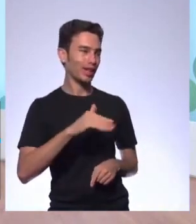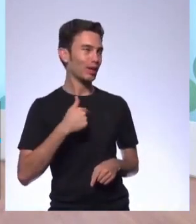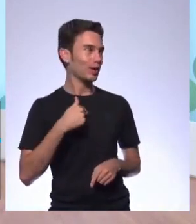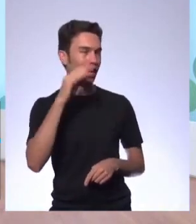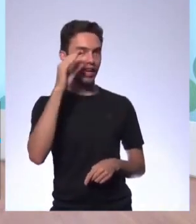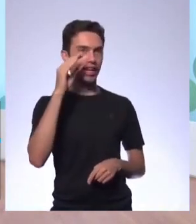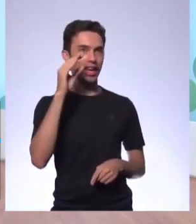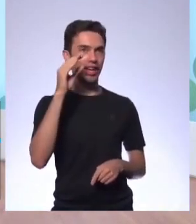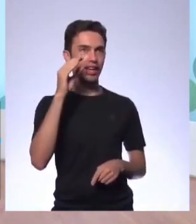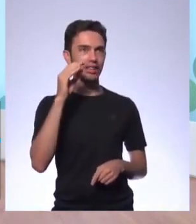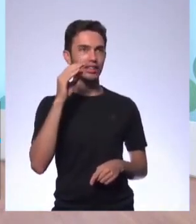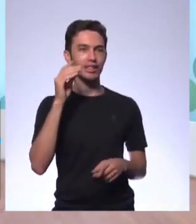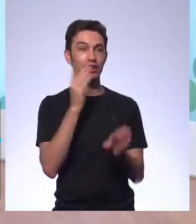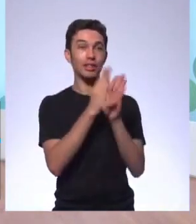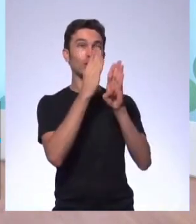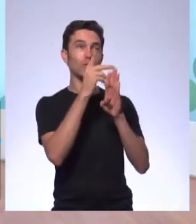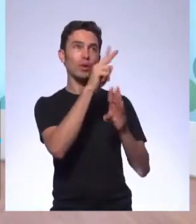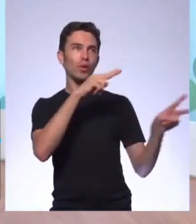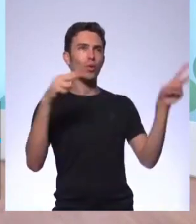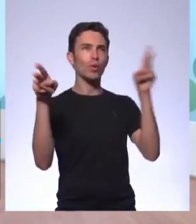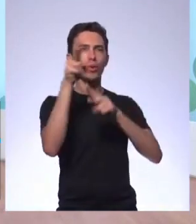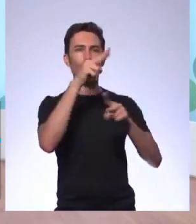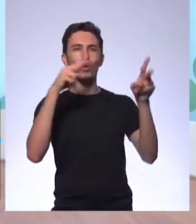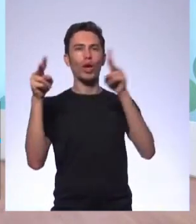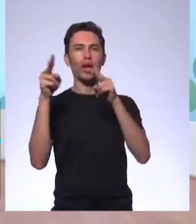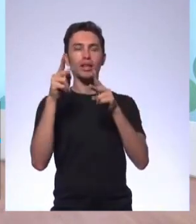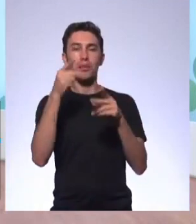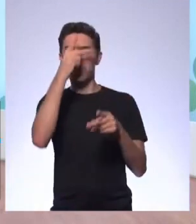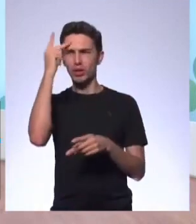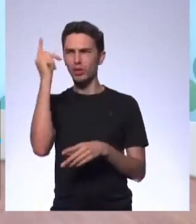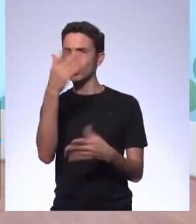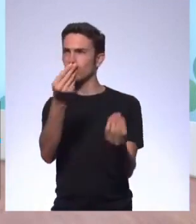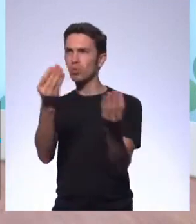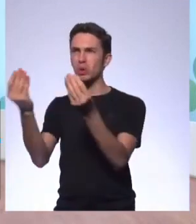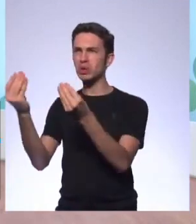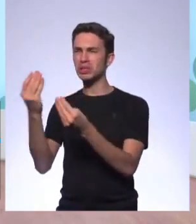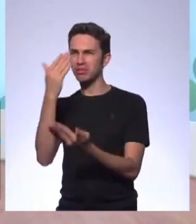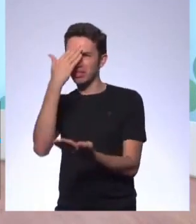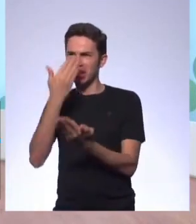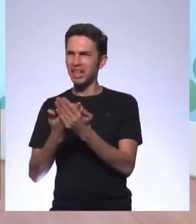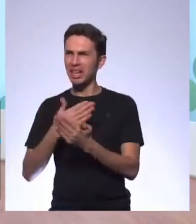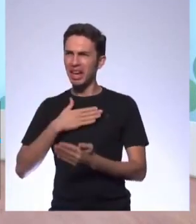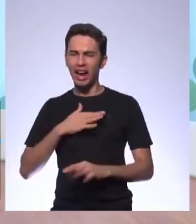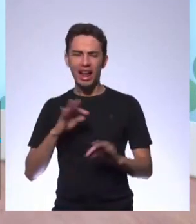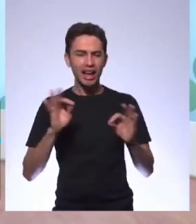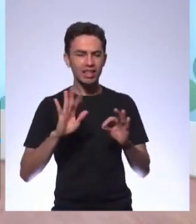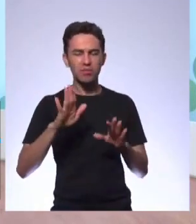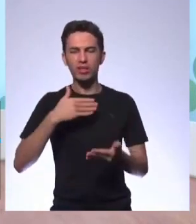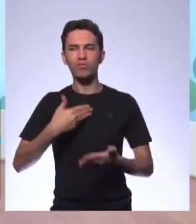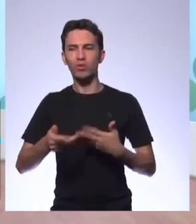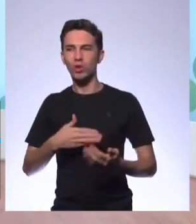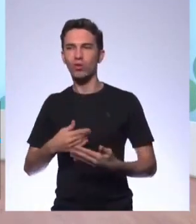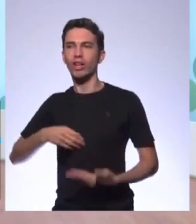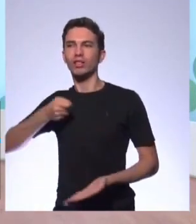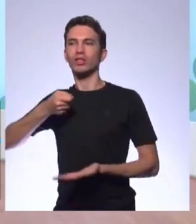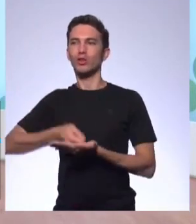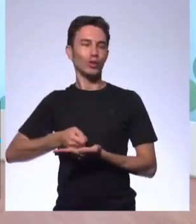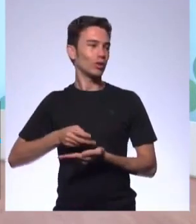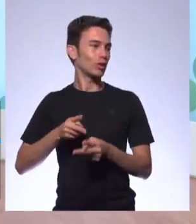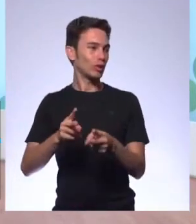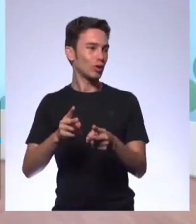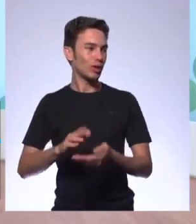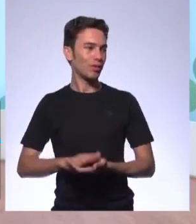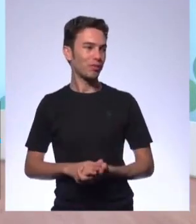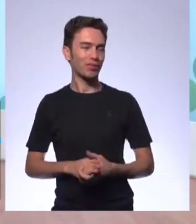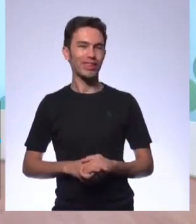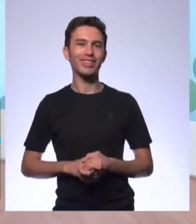indicando. Mesmo todos desacreditando dele, ele lutou até o fim e conseguiu realizar o seu projeto. Ah, esse também eu vou ler, então eu achei dois aí, que me